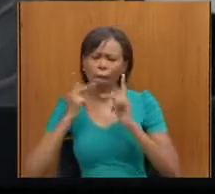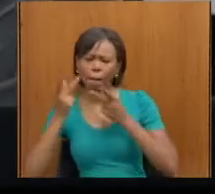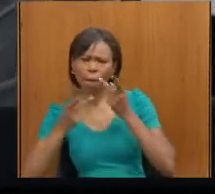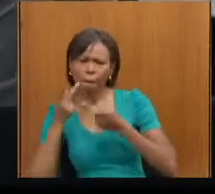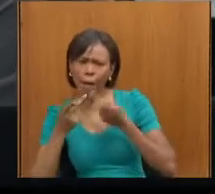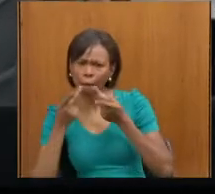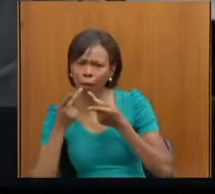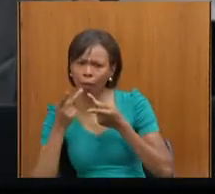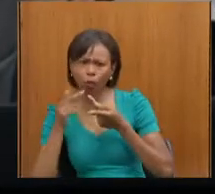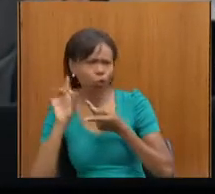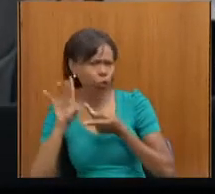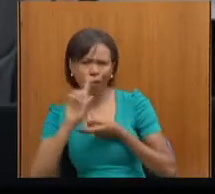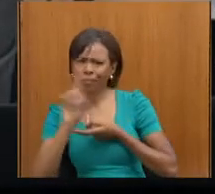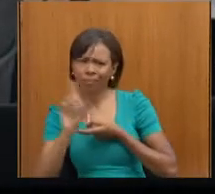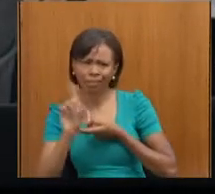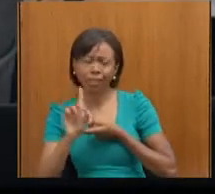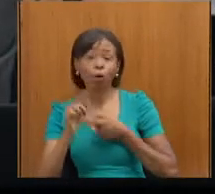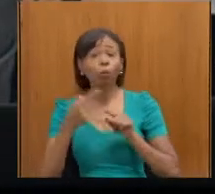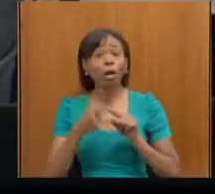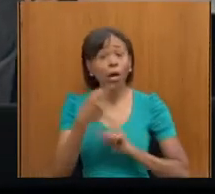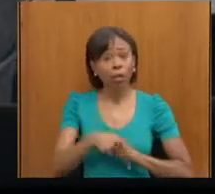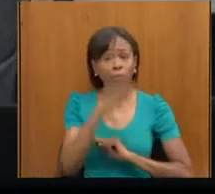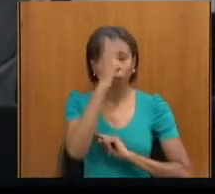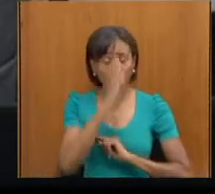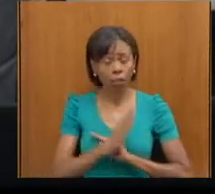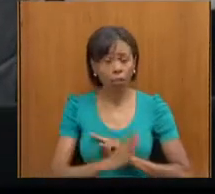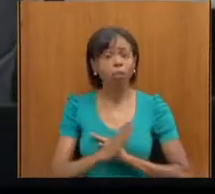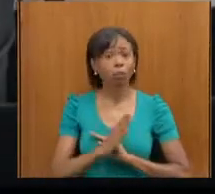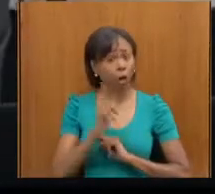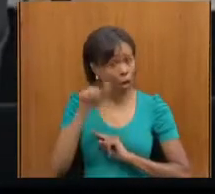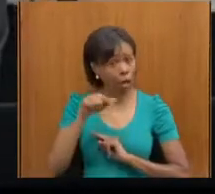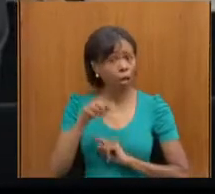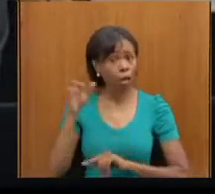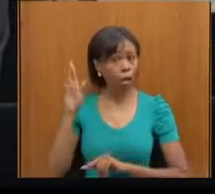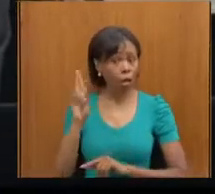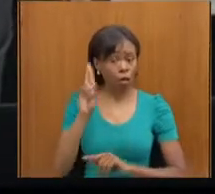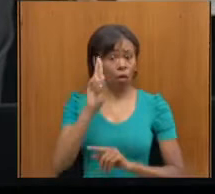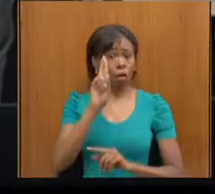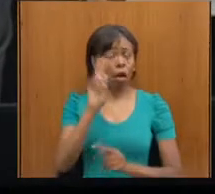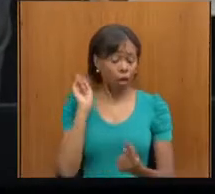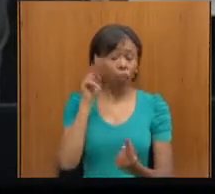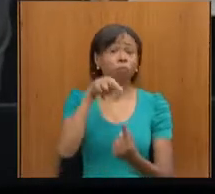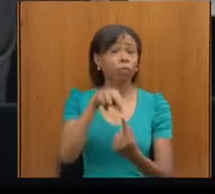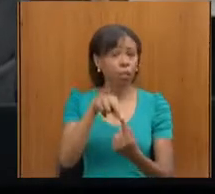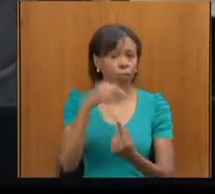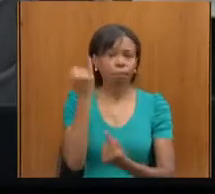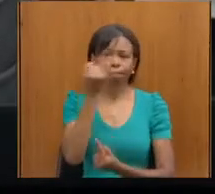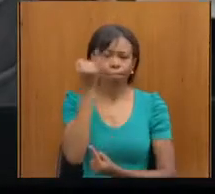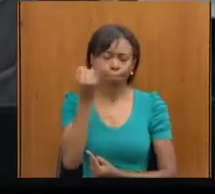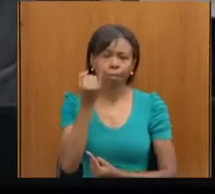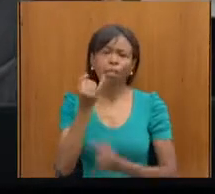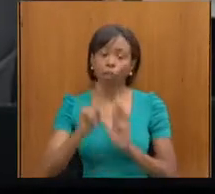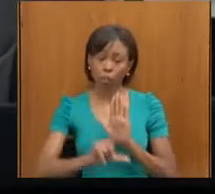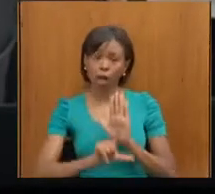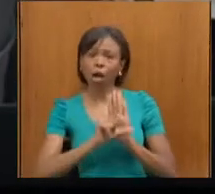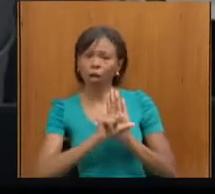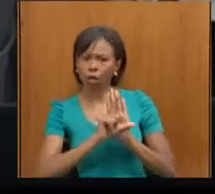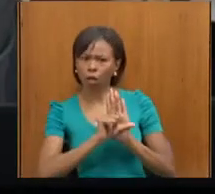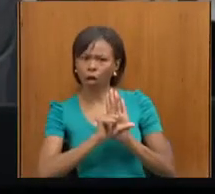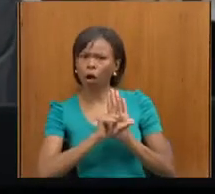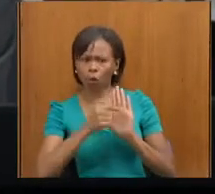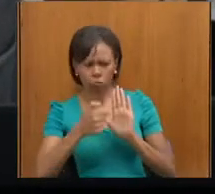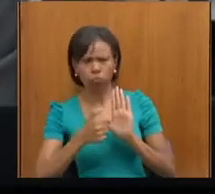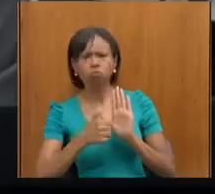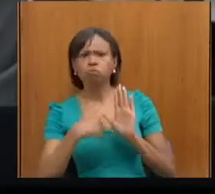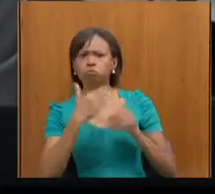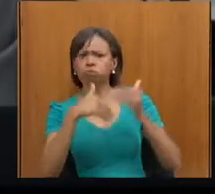referência do Hílio, na questão da legislação, nós temos legislações avançadas, temos uma legislação muito bem